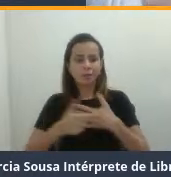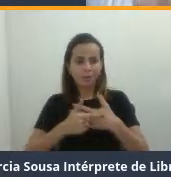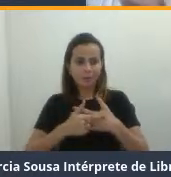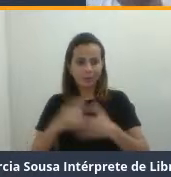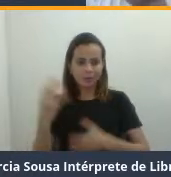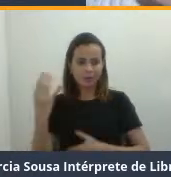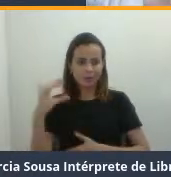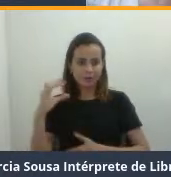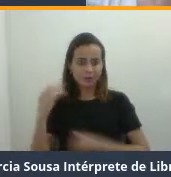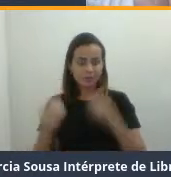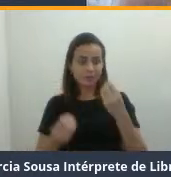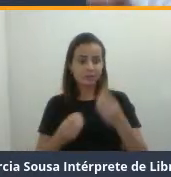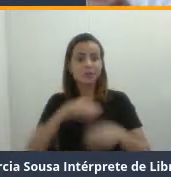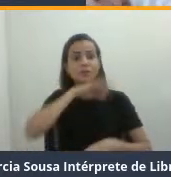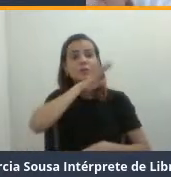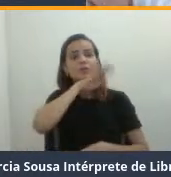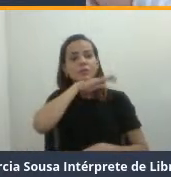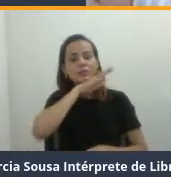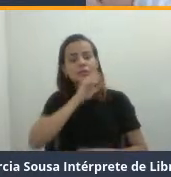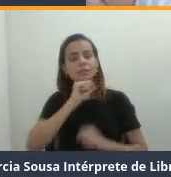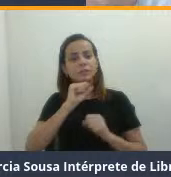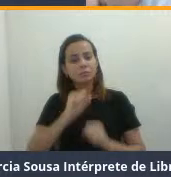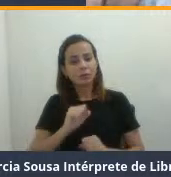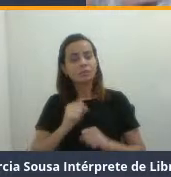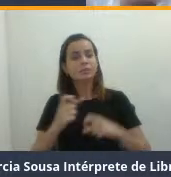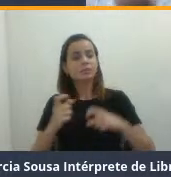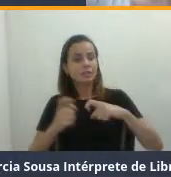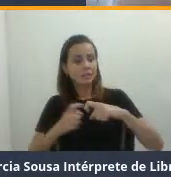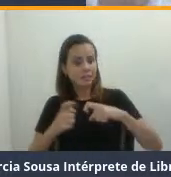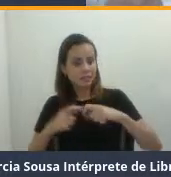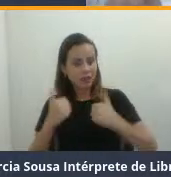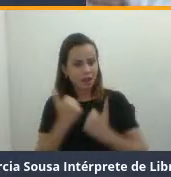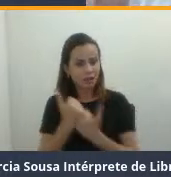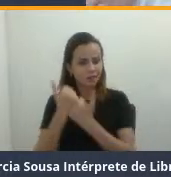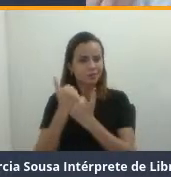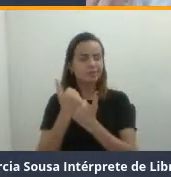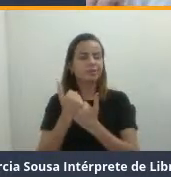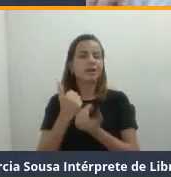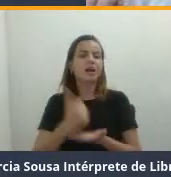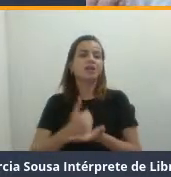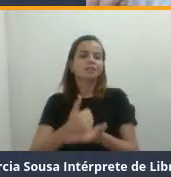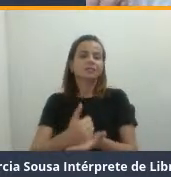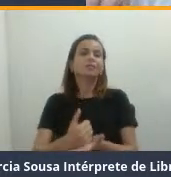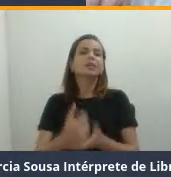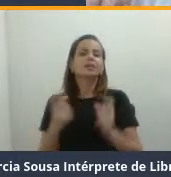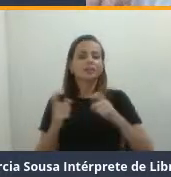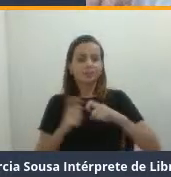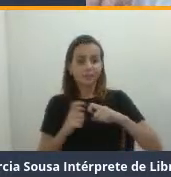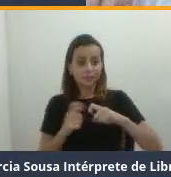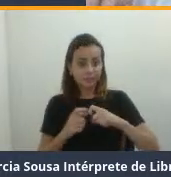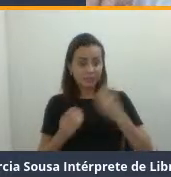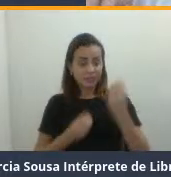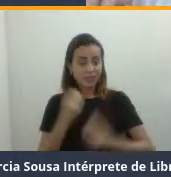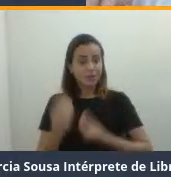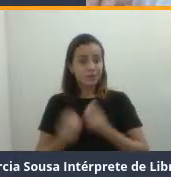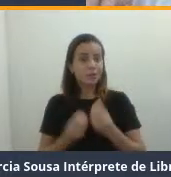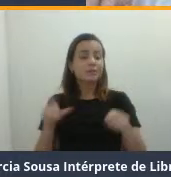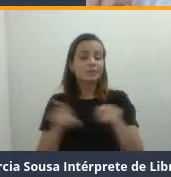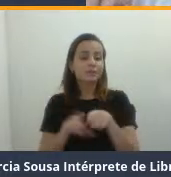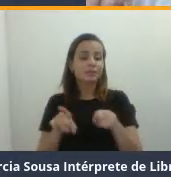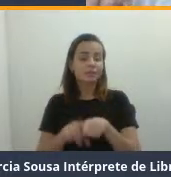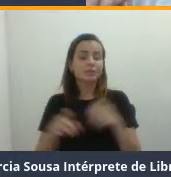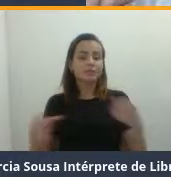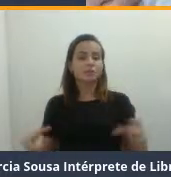como os animais podem compreender a medicina, podem ajudar a medicina, e como a gente pode trabalhar em